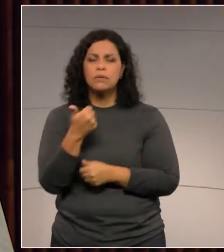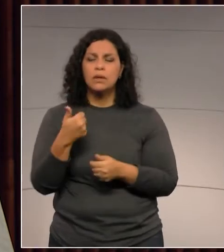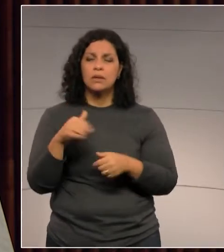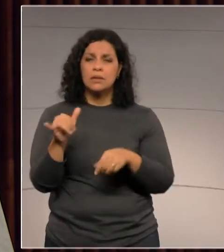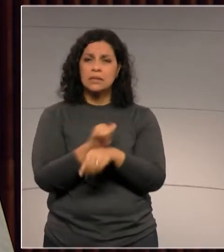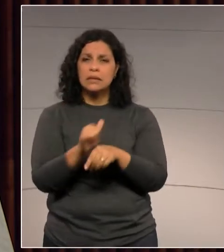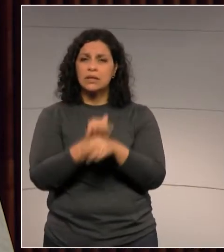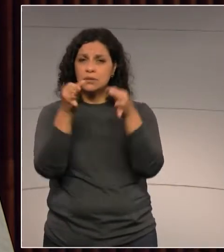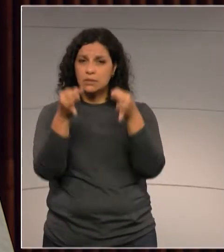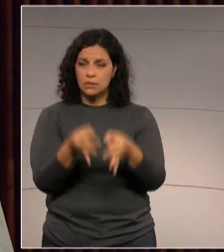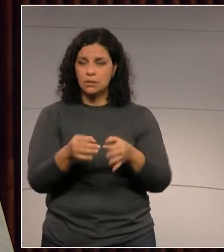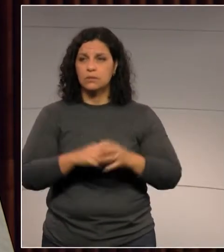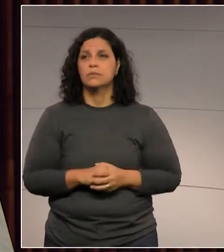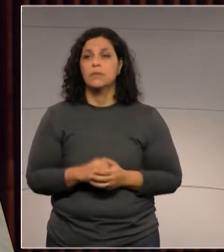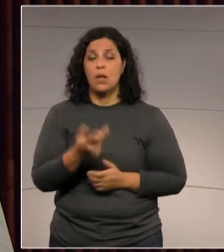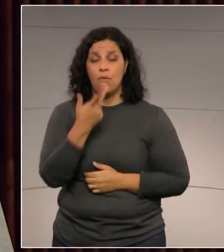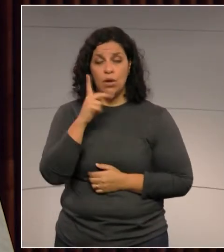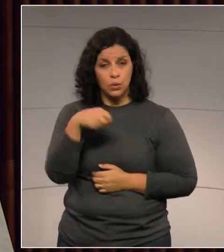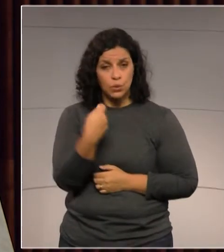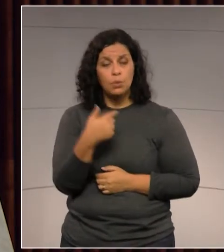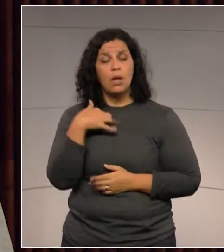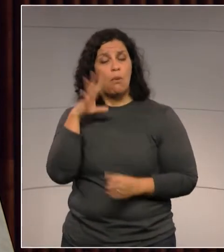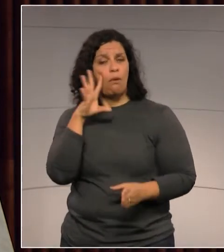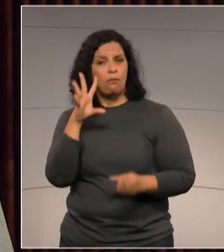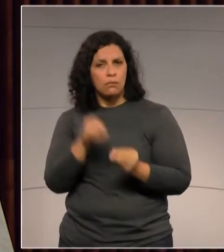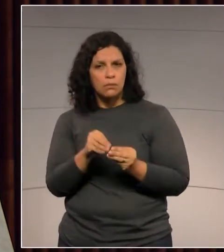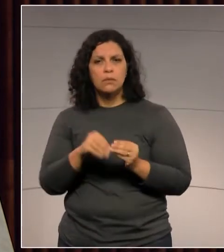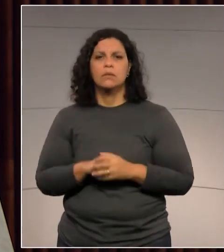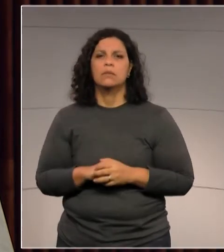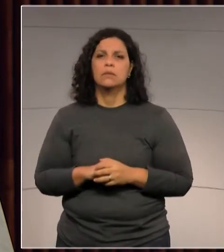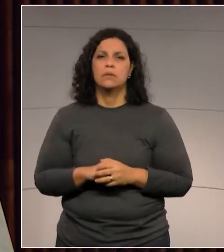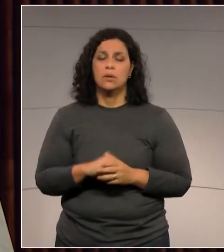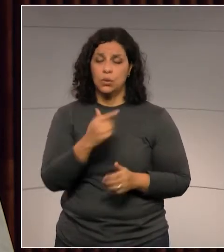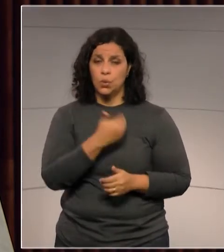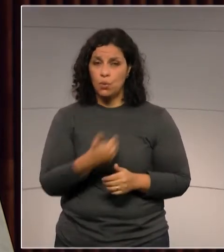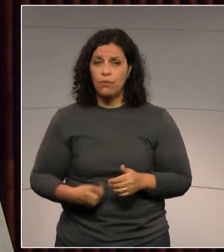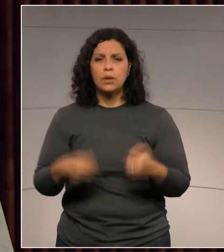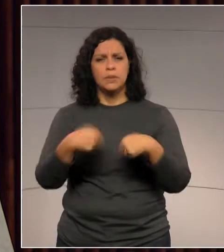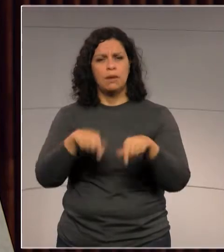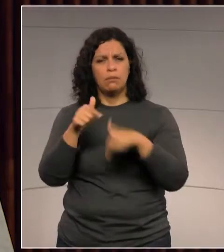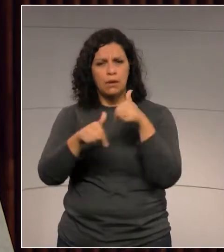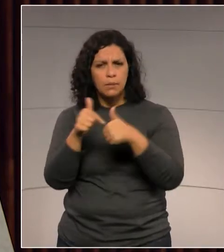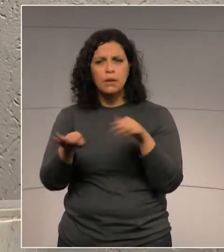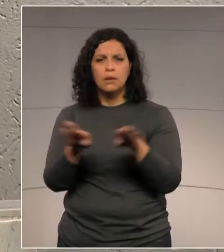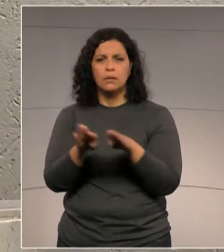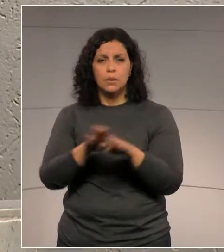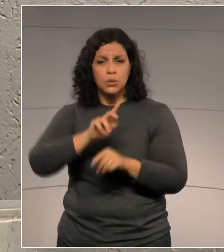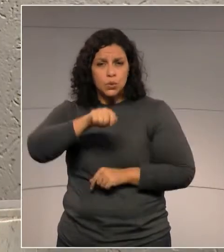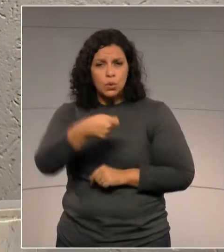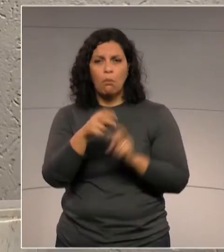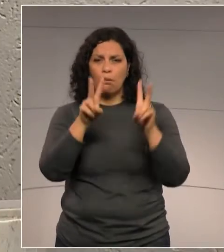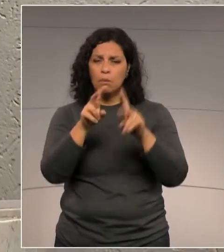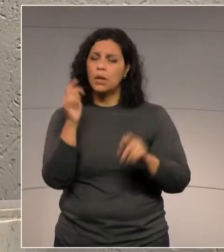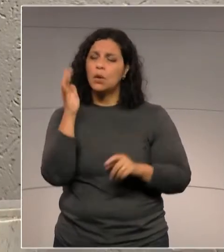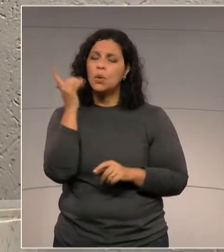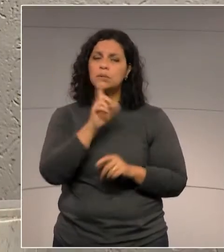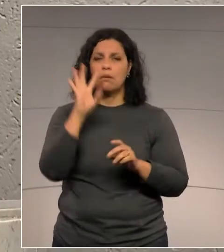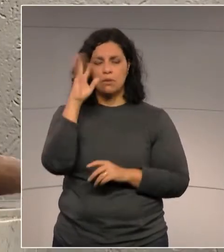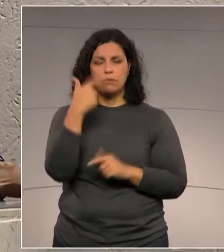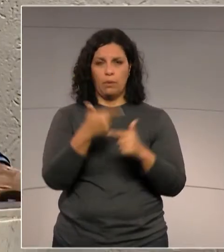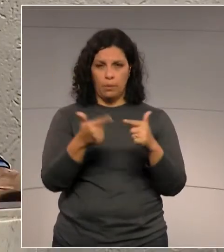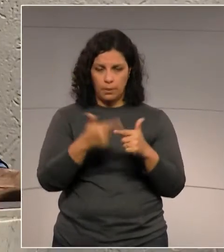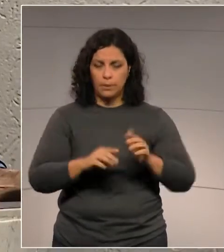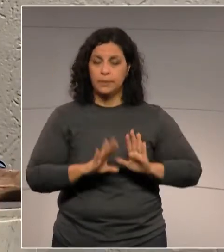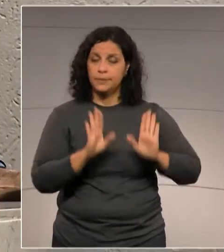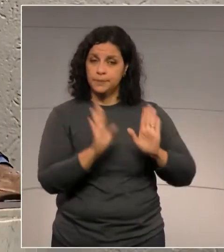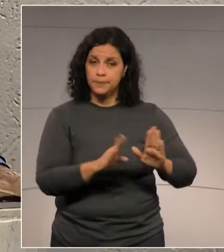adequadas. Eu digo isso porque entendo que o governo tem que trabalhar nesse sentido para buscar uma solução. Mas,